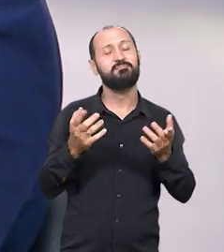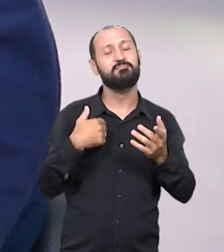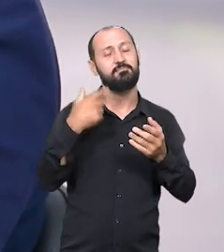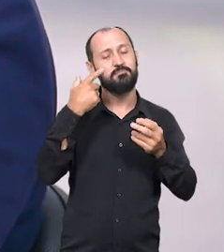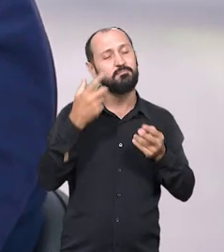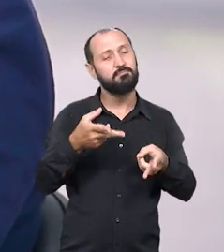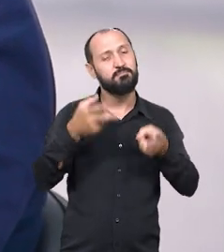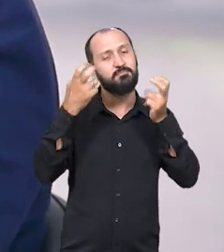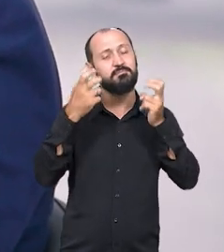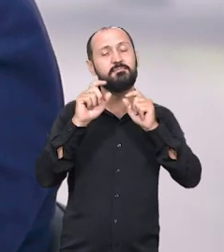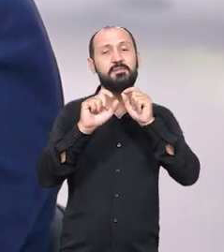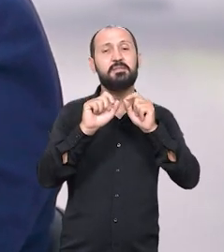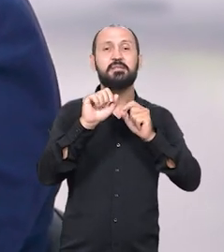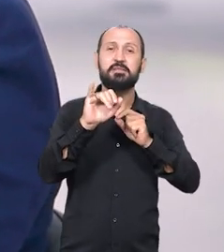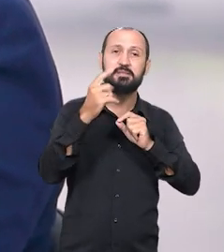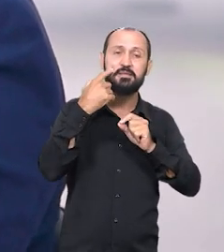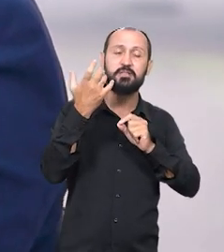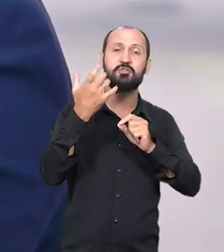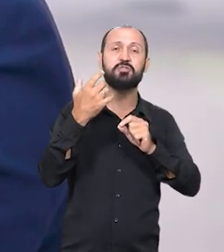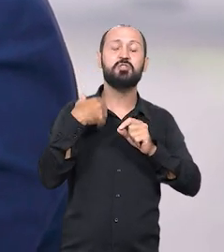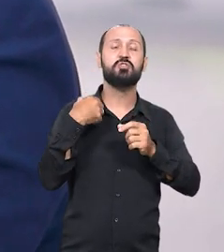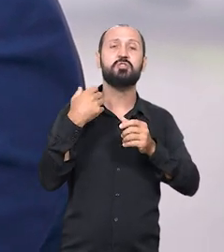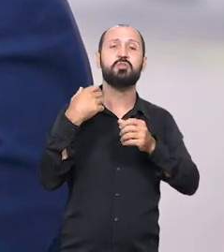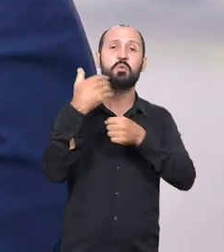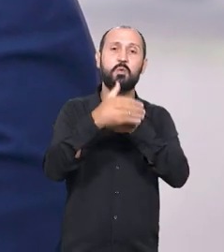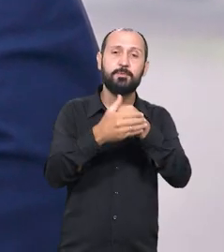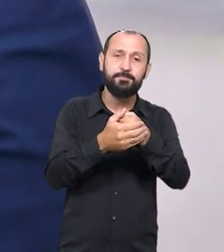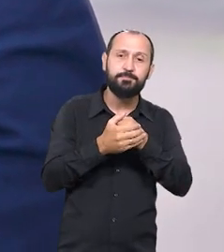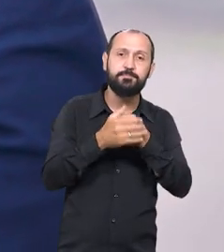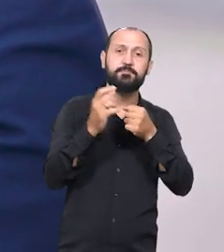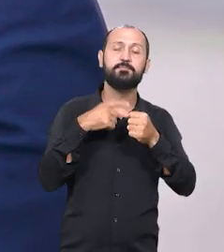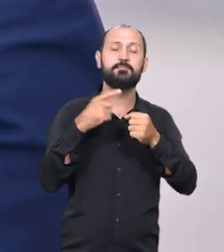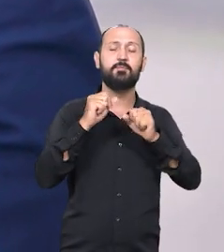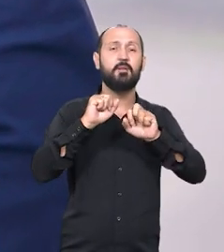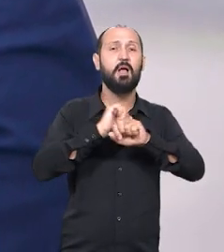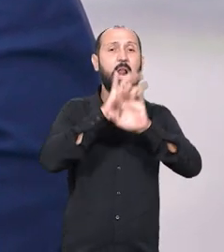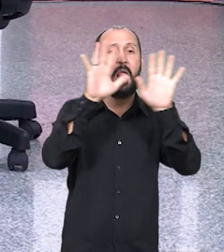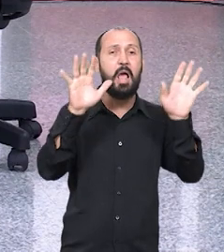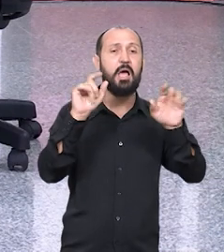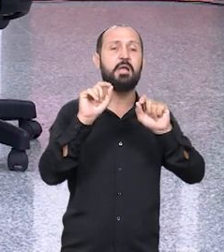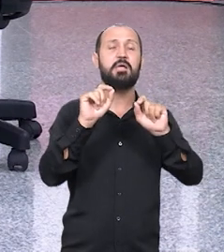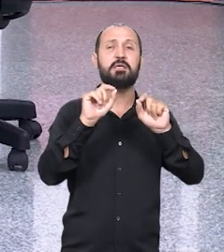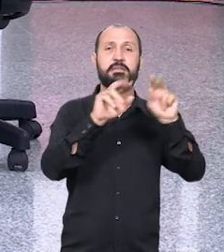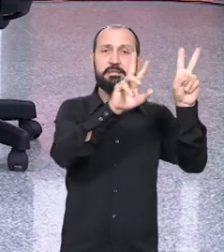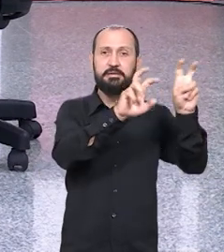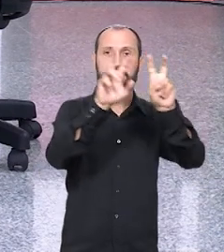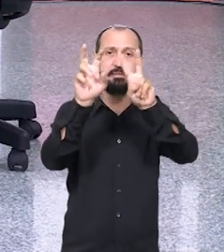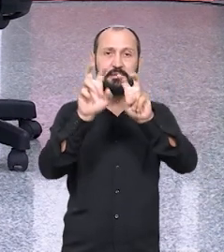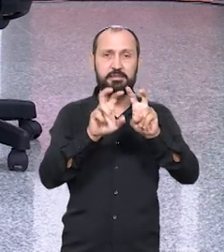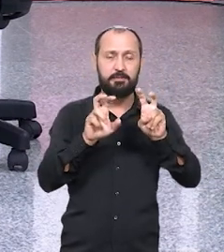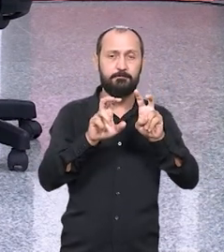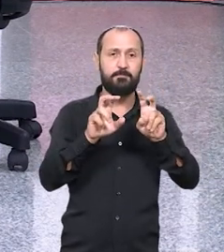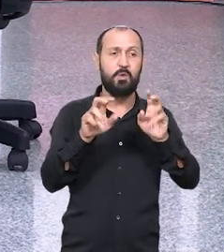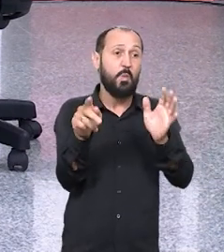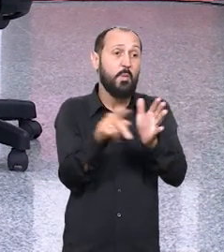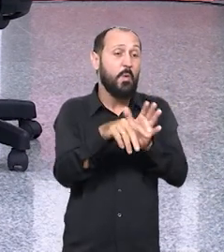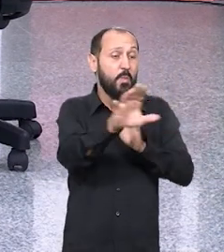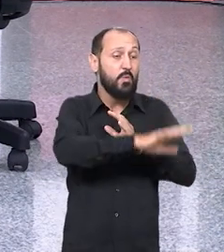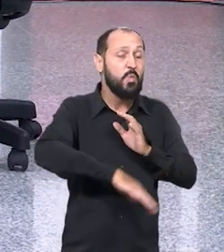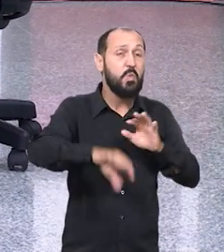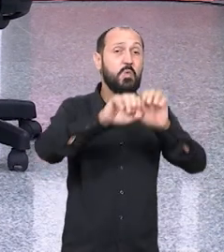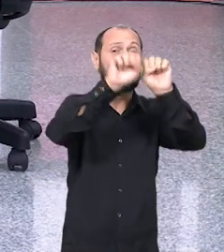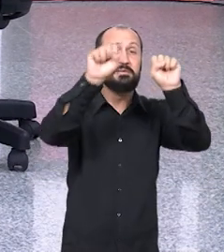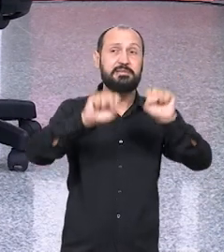Então, gente percebe que se a gente não defender de forma bem clara essas bandeiras, o sistema